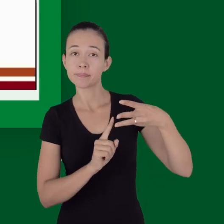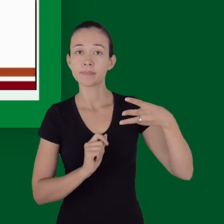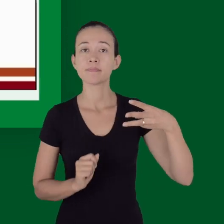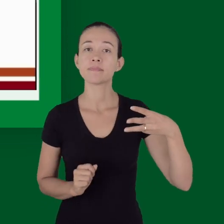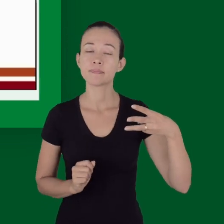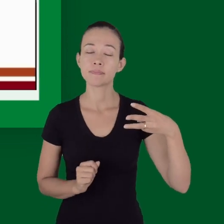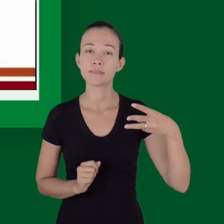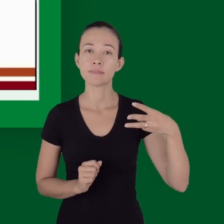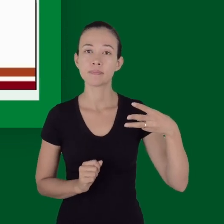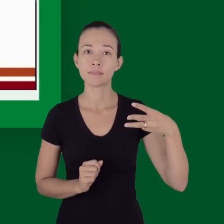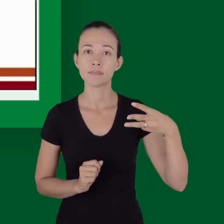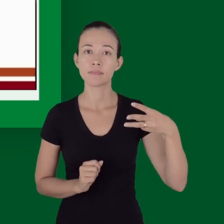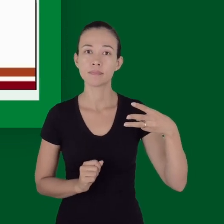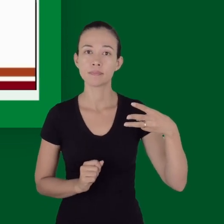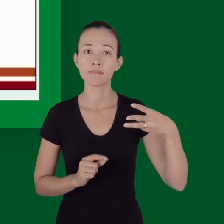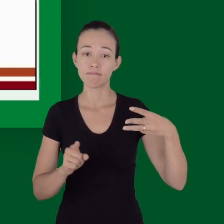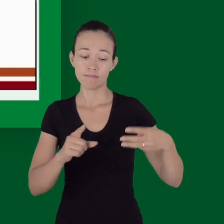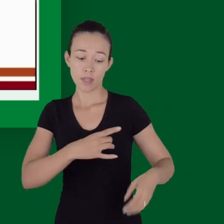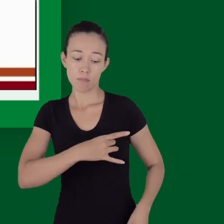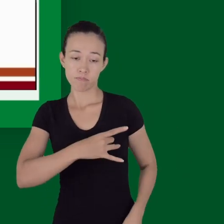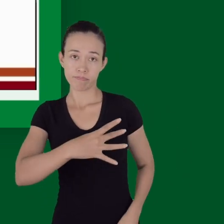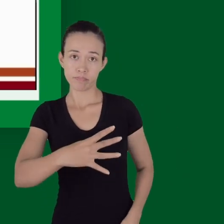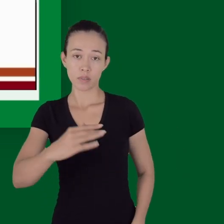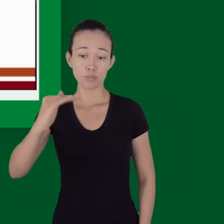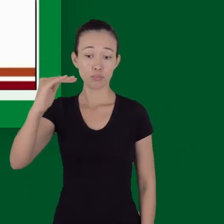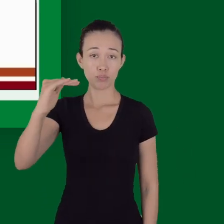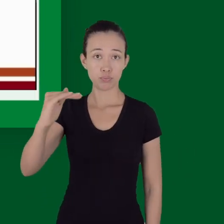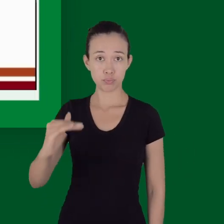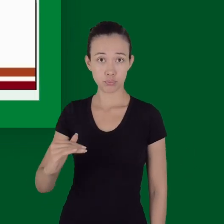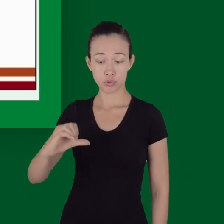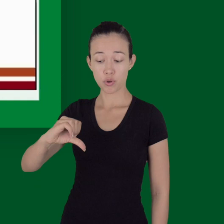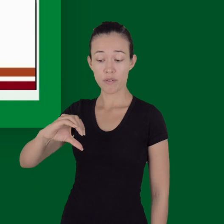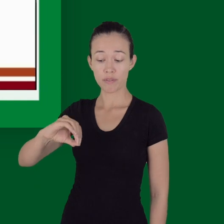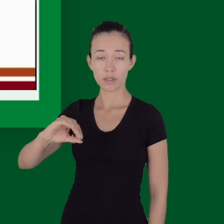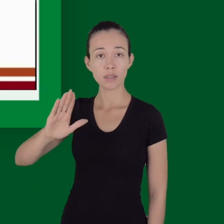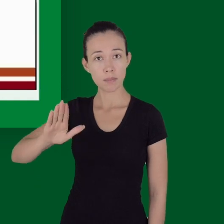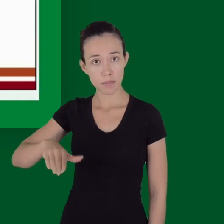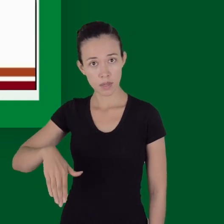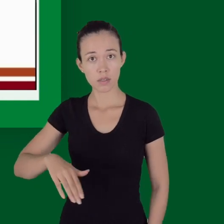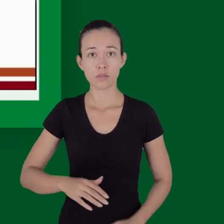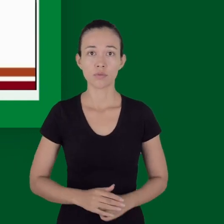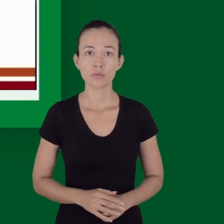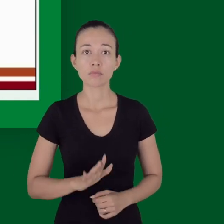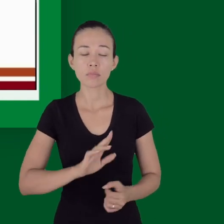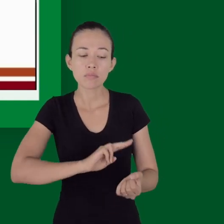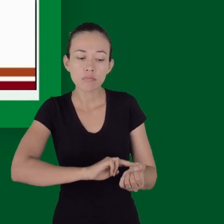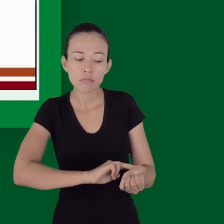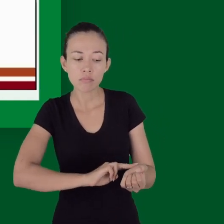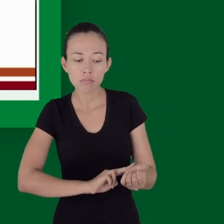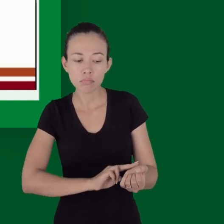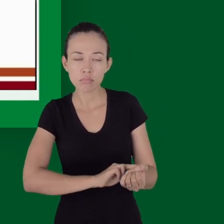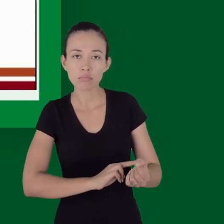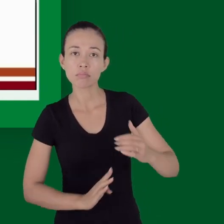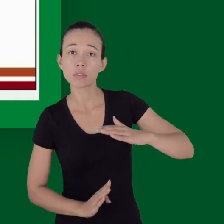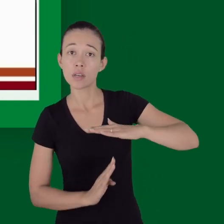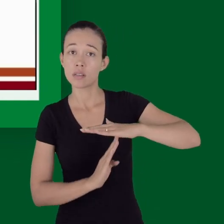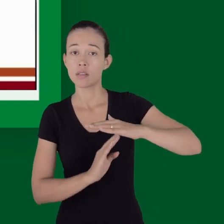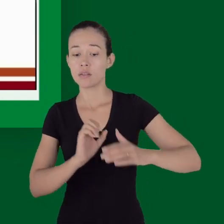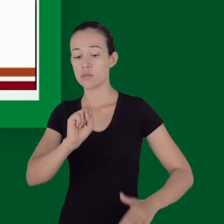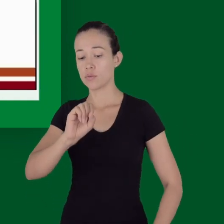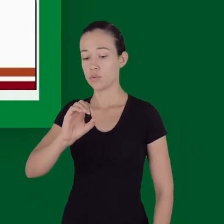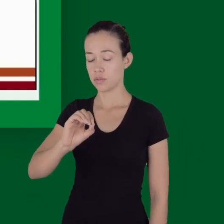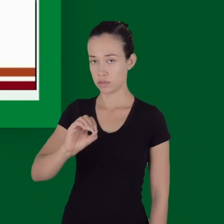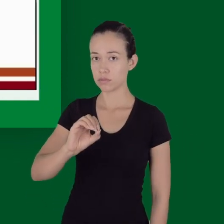3, a gente tem uma redução da pressão sistólica, menor que 90. O pulso radial é palpável até